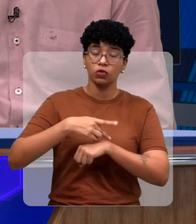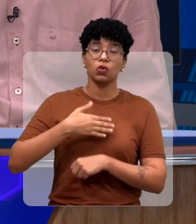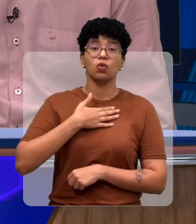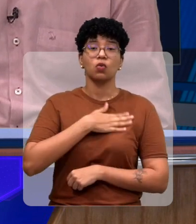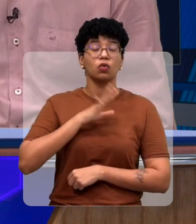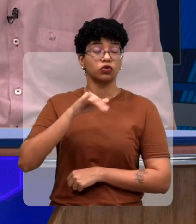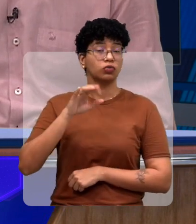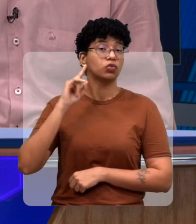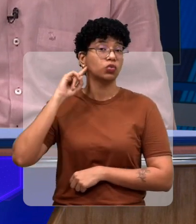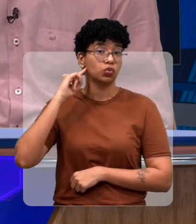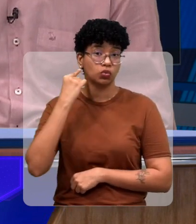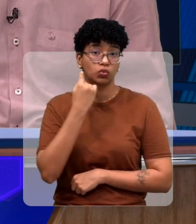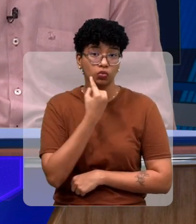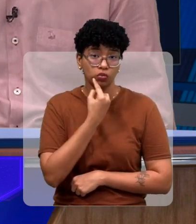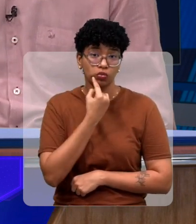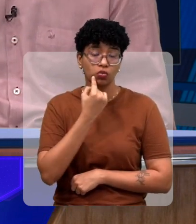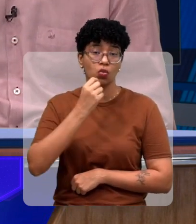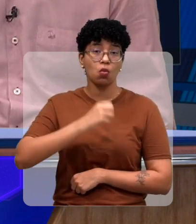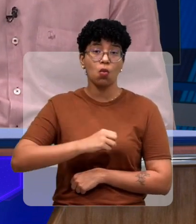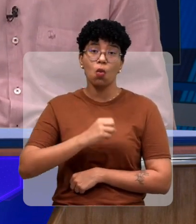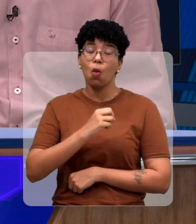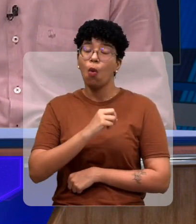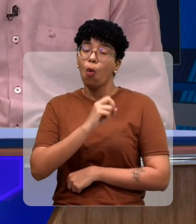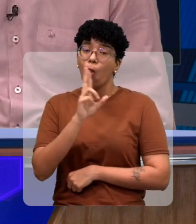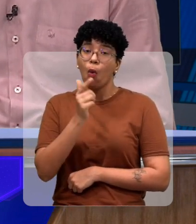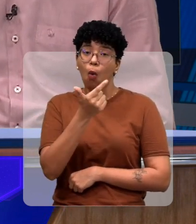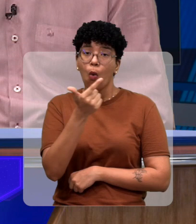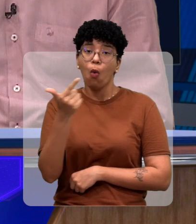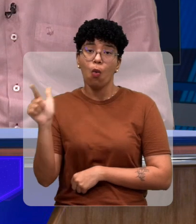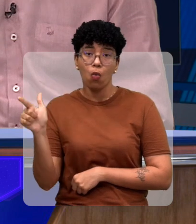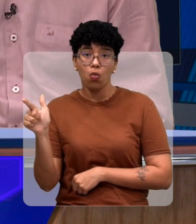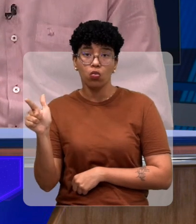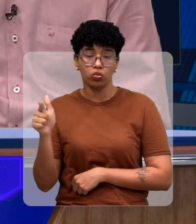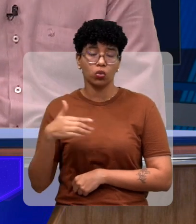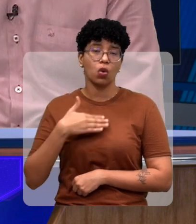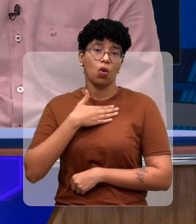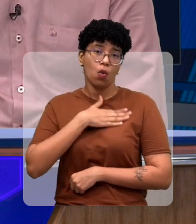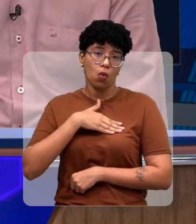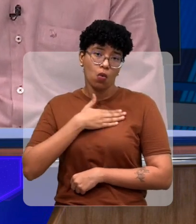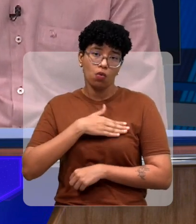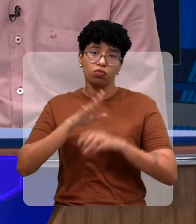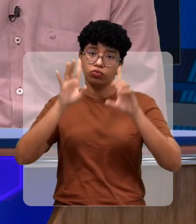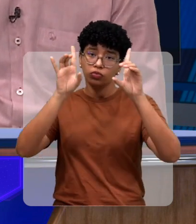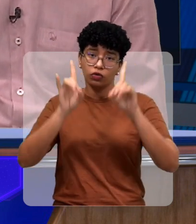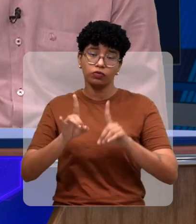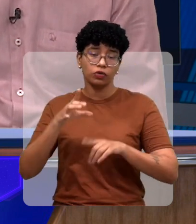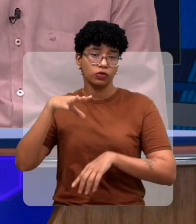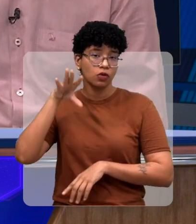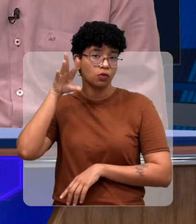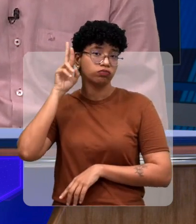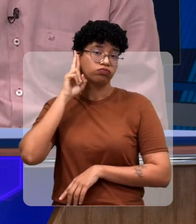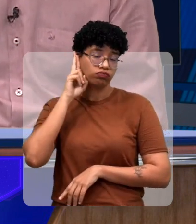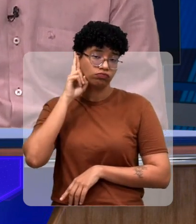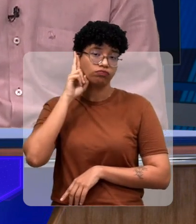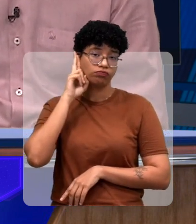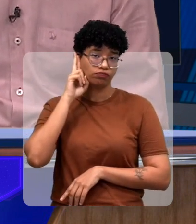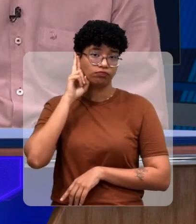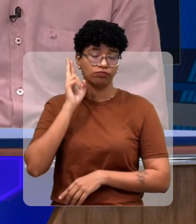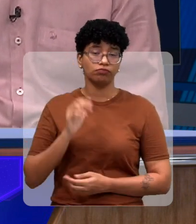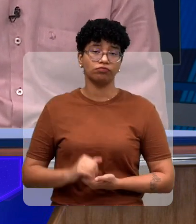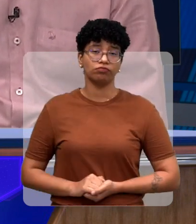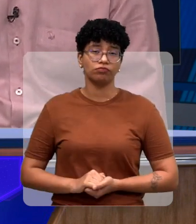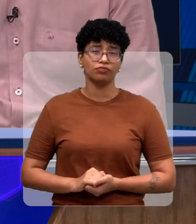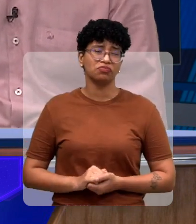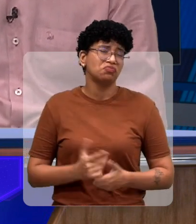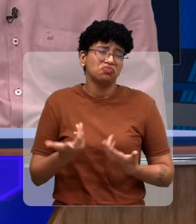país gostam de ser chamados de surdos outros preferem outros preferem deficientes auditivos o